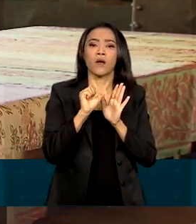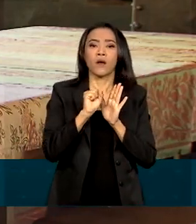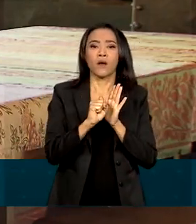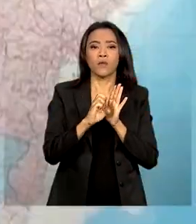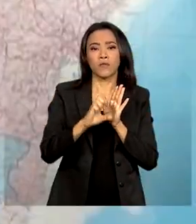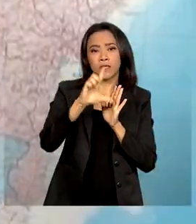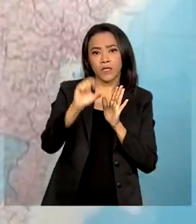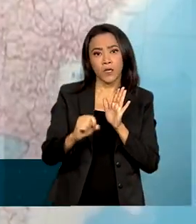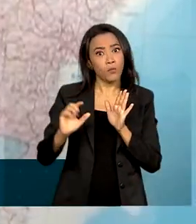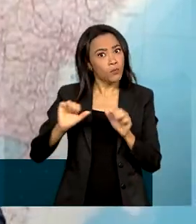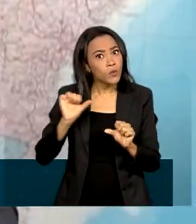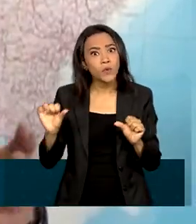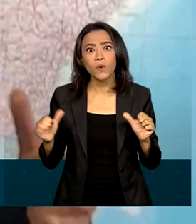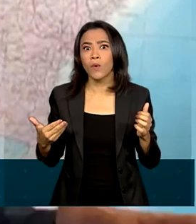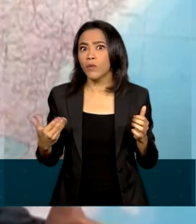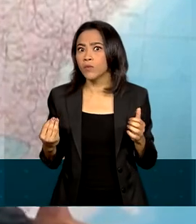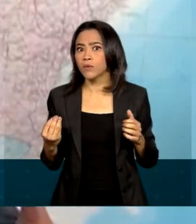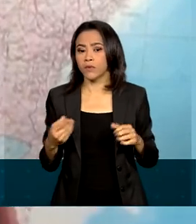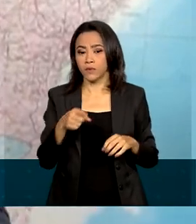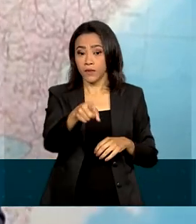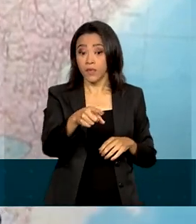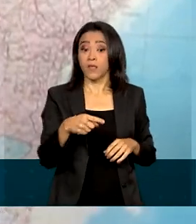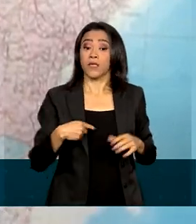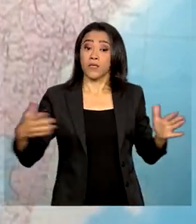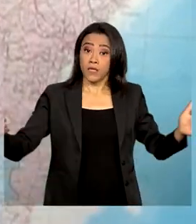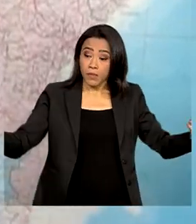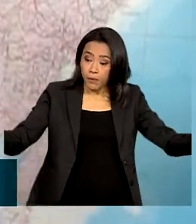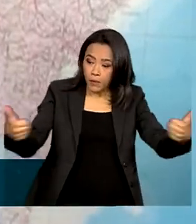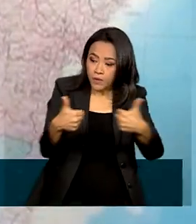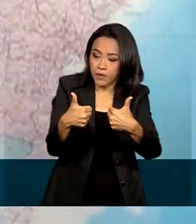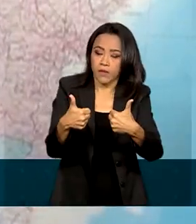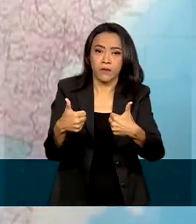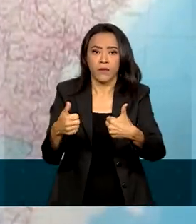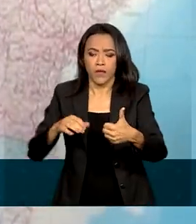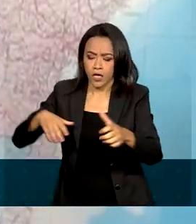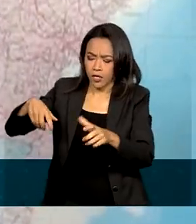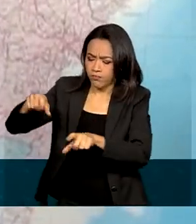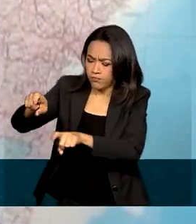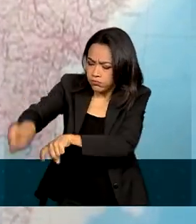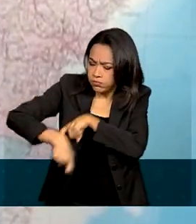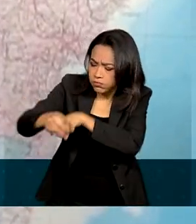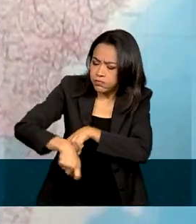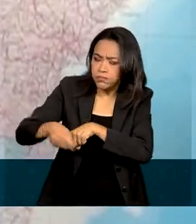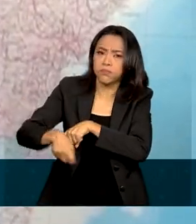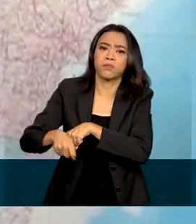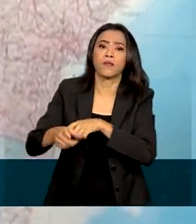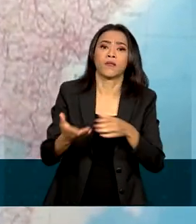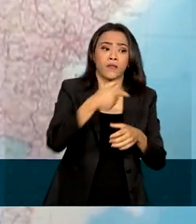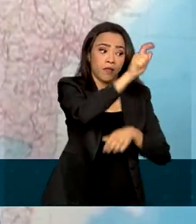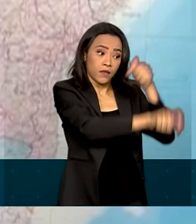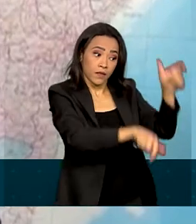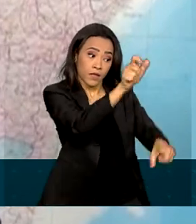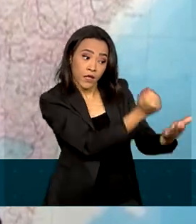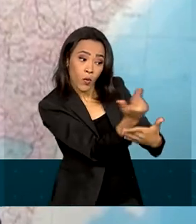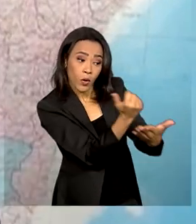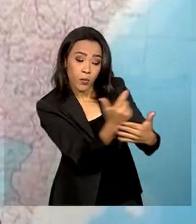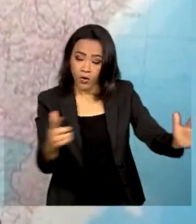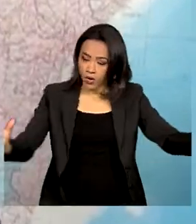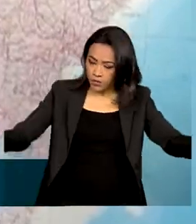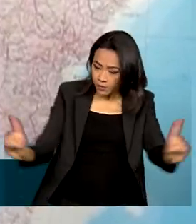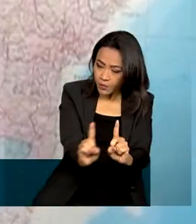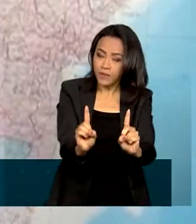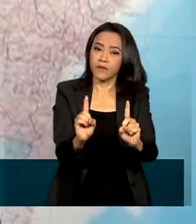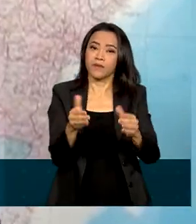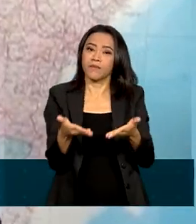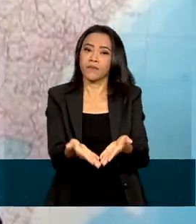aumentar muito. Aproxima produtor e consumidor, colocando os produtos da agricultura familiar de forma mais competitiva